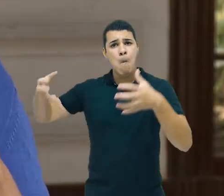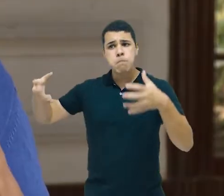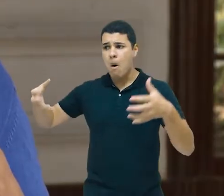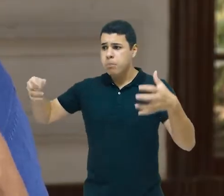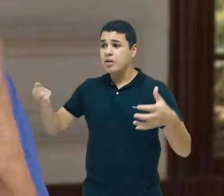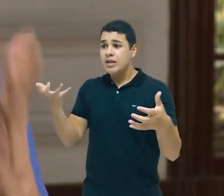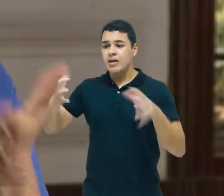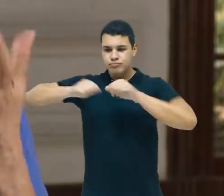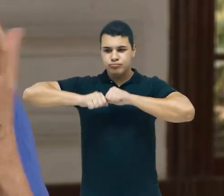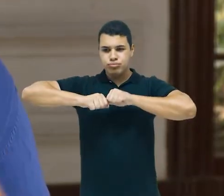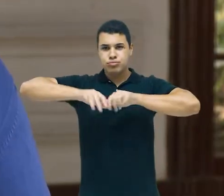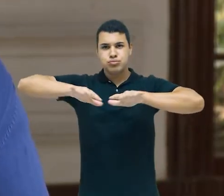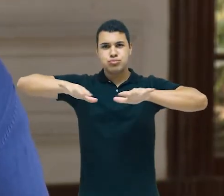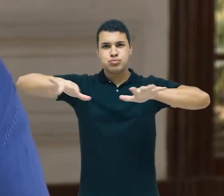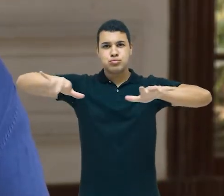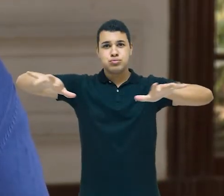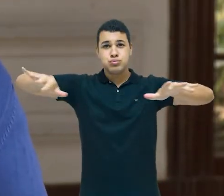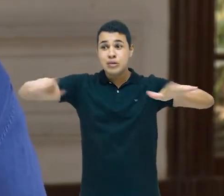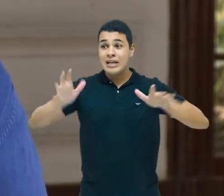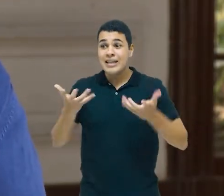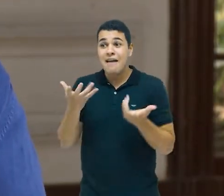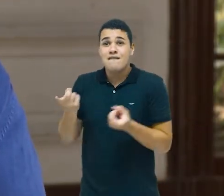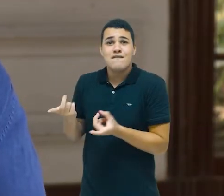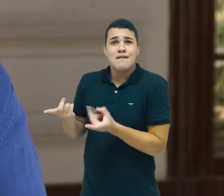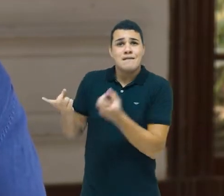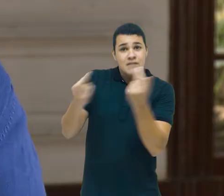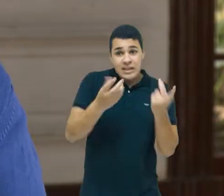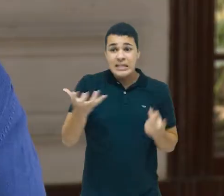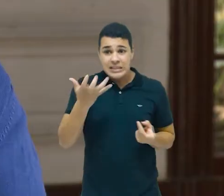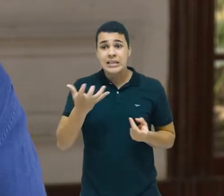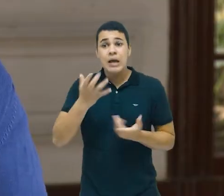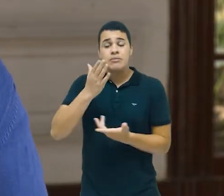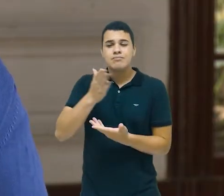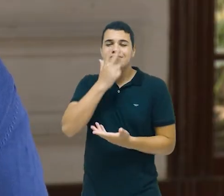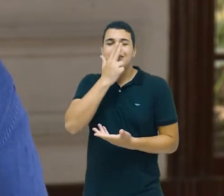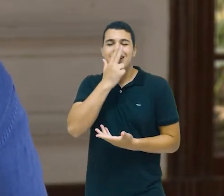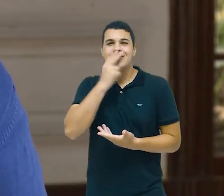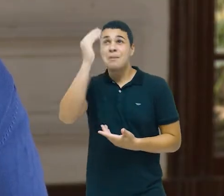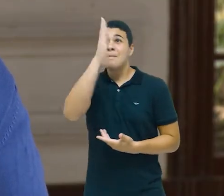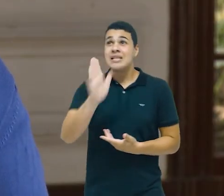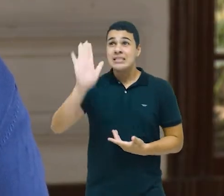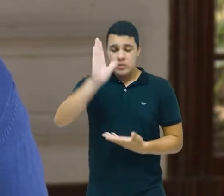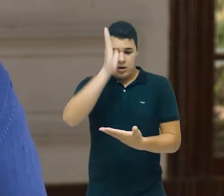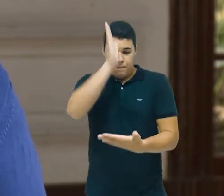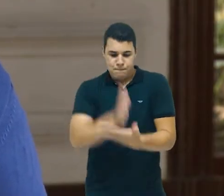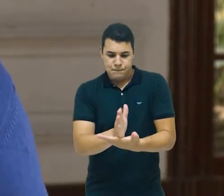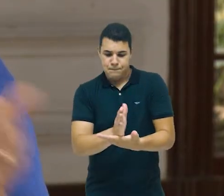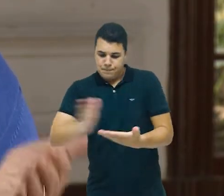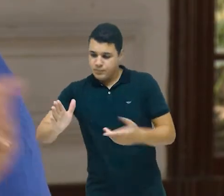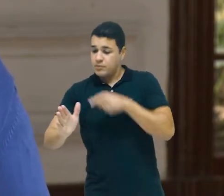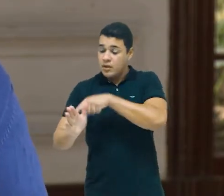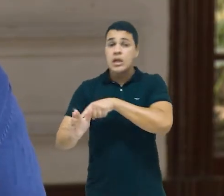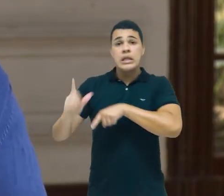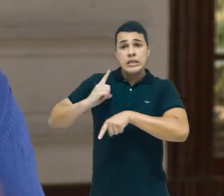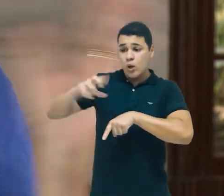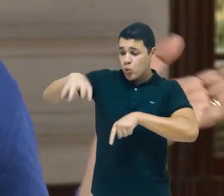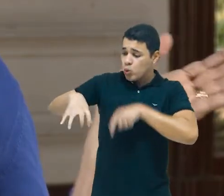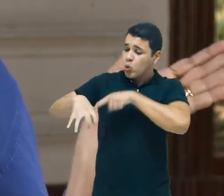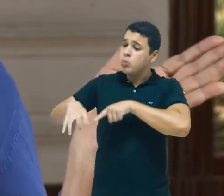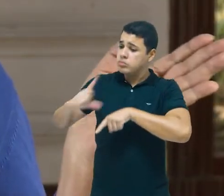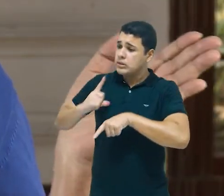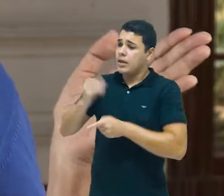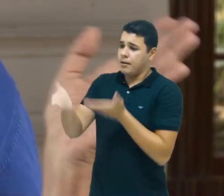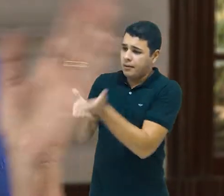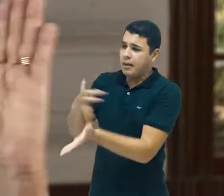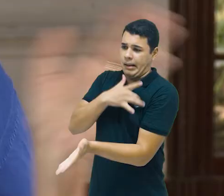não é uma ambição de, digamos assim, dividir o país ao meio. Metade do país teria um tipo de assistência e